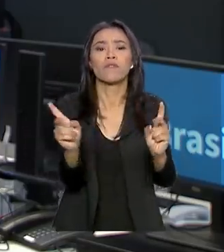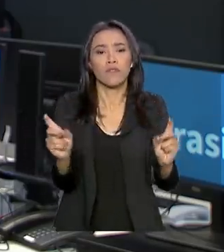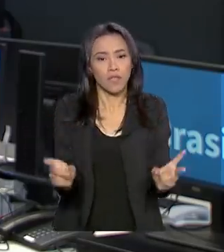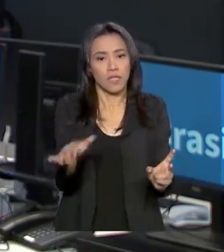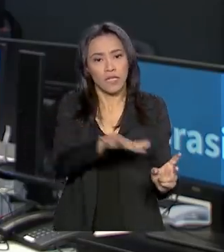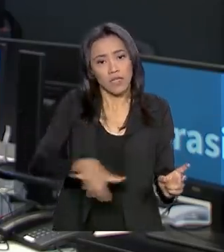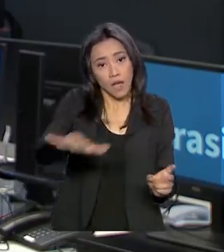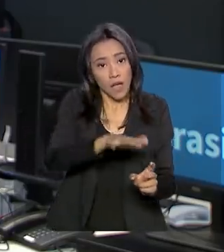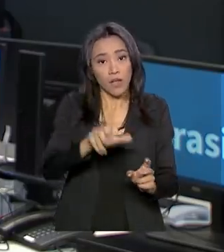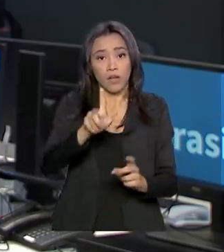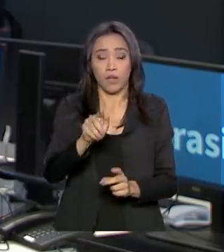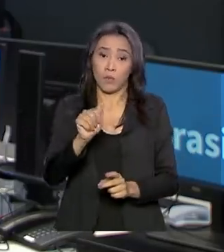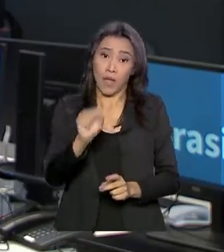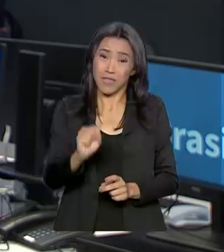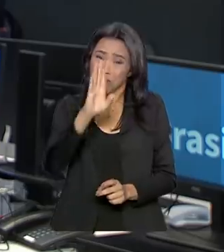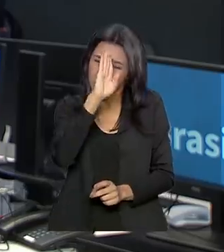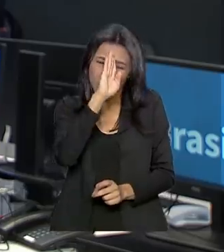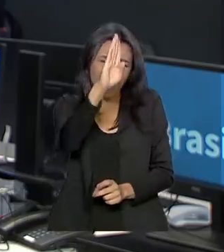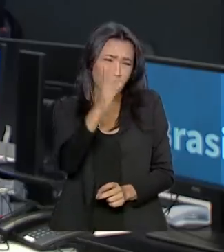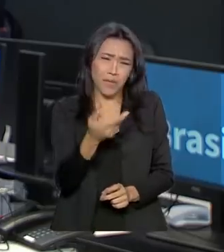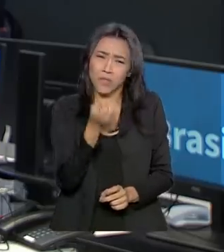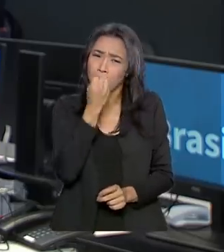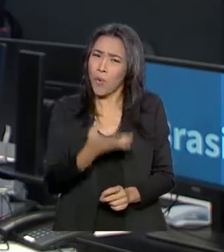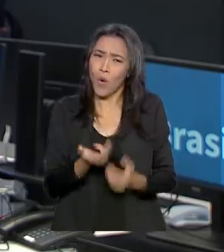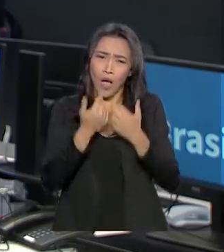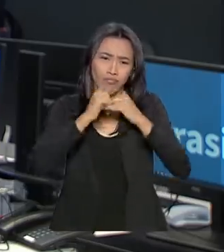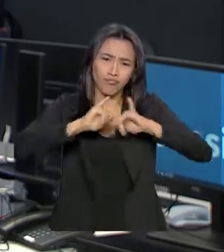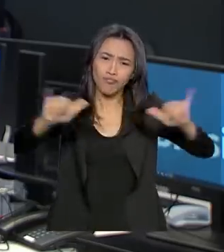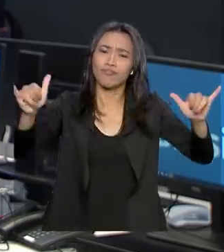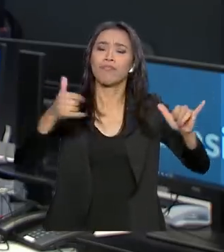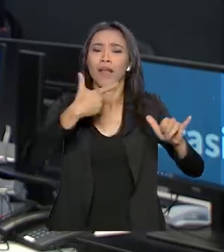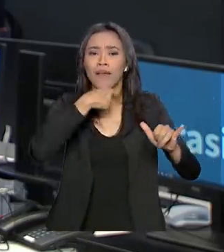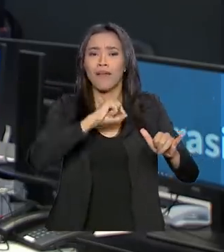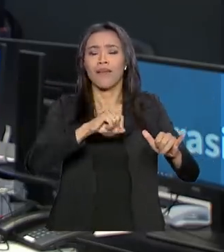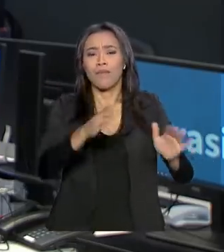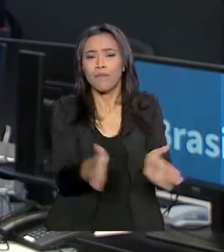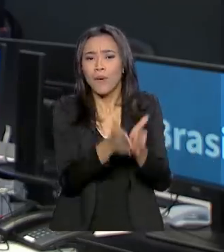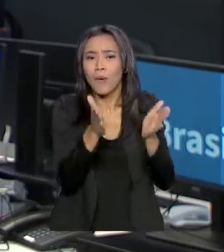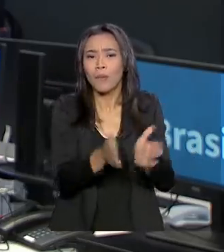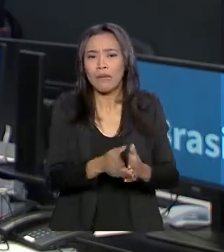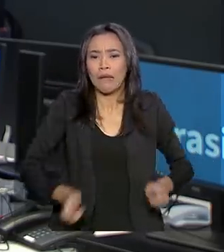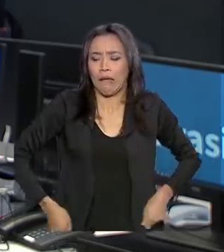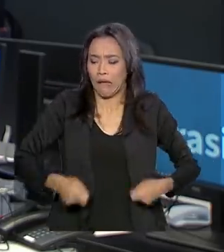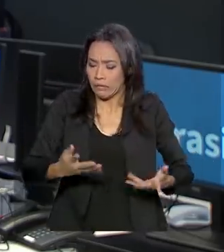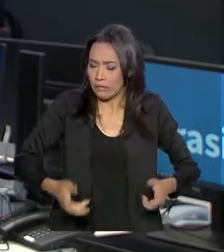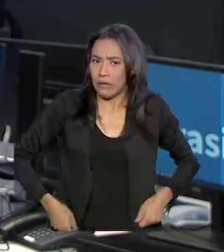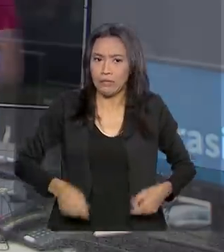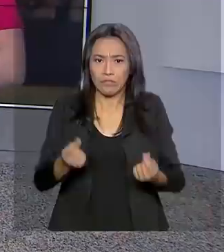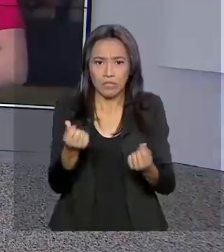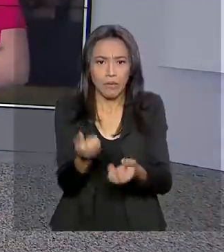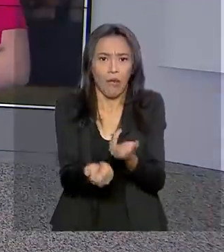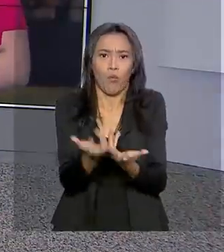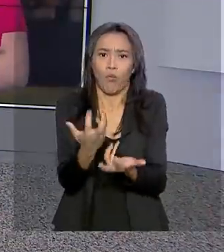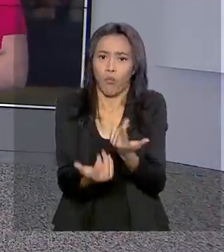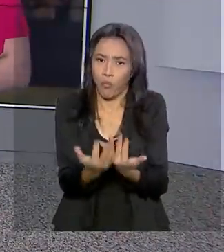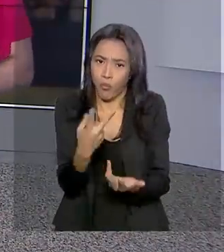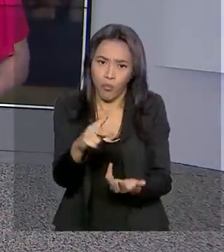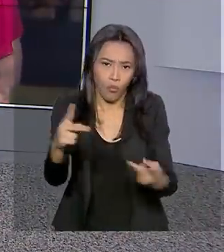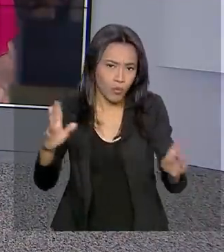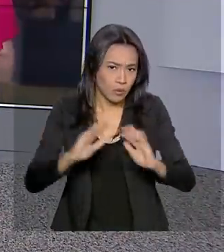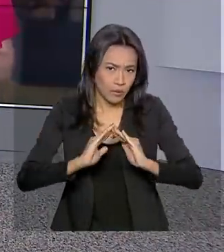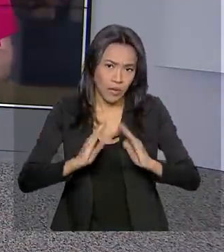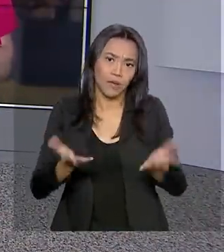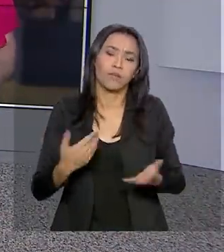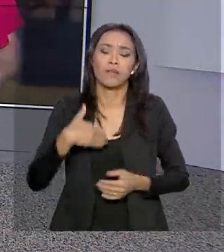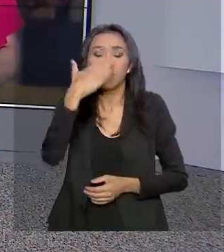boa notícia, né, Renata? Principalmente para aquelas famílias de baixa renda que estão gastando muito dinheiro para cozinhar. Com certeza, Ricardo. Obrigada